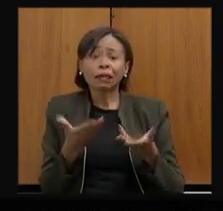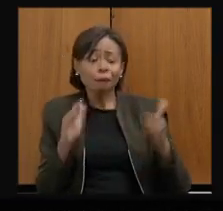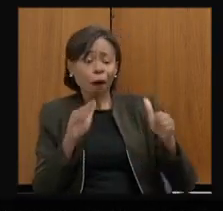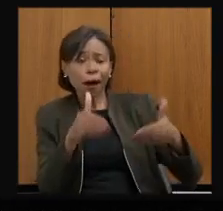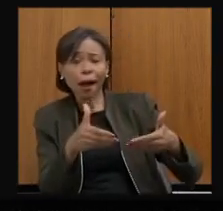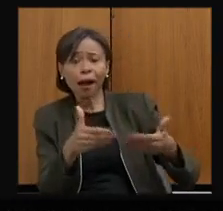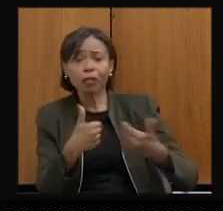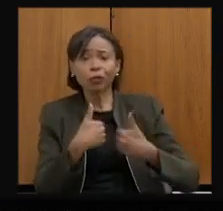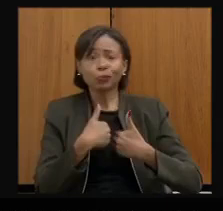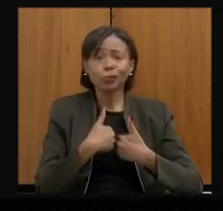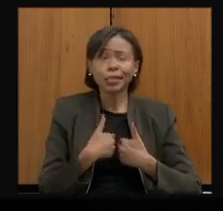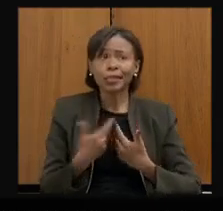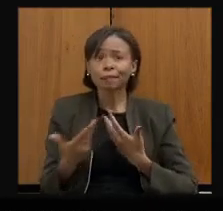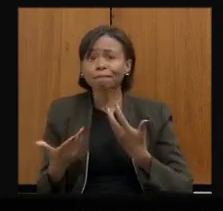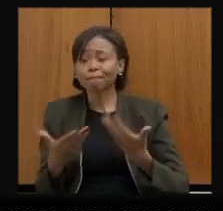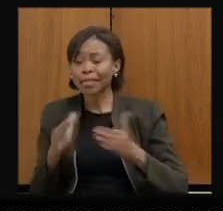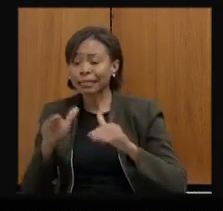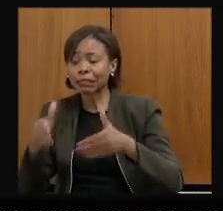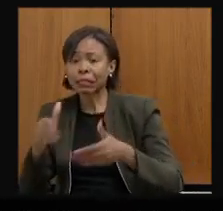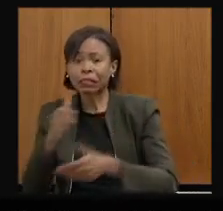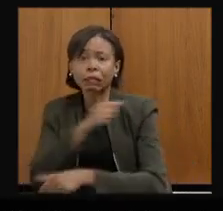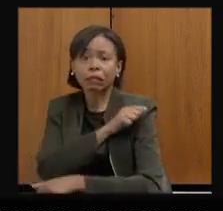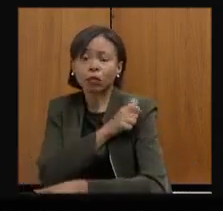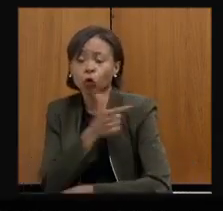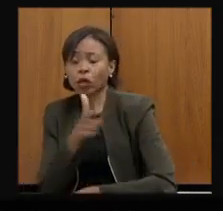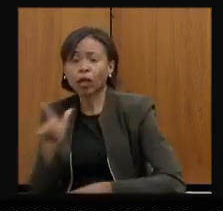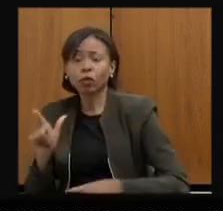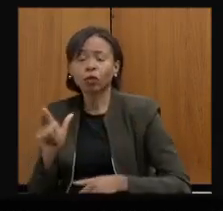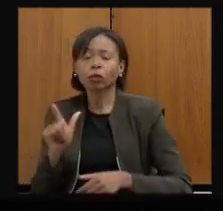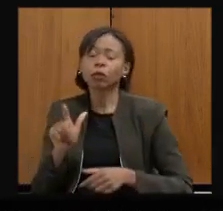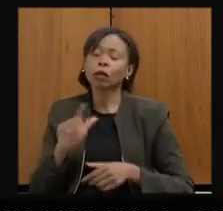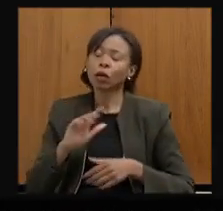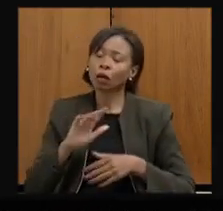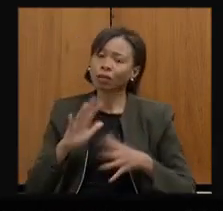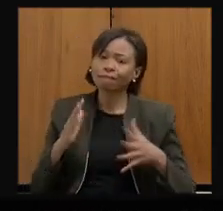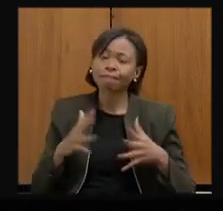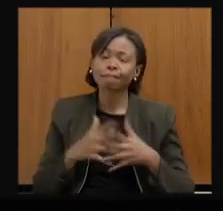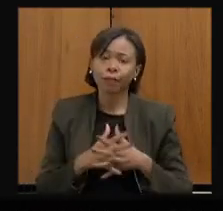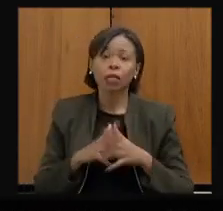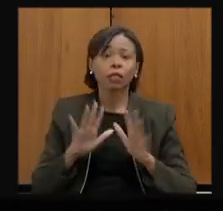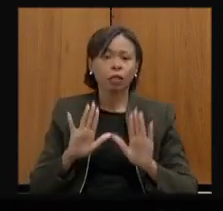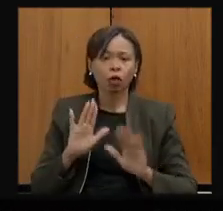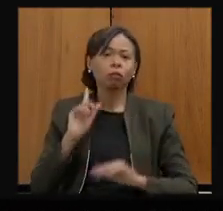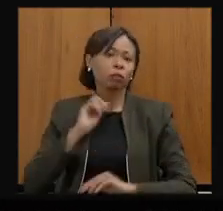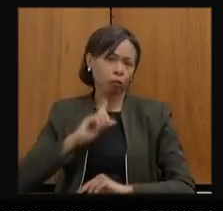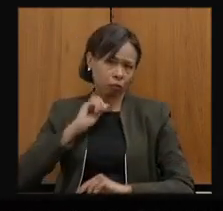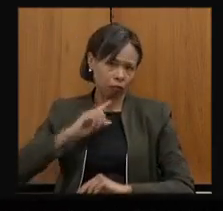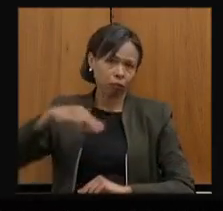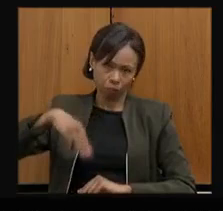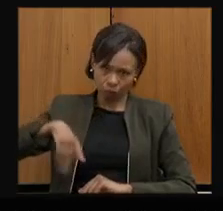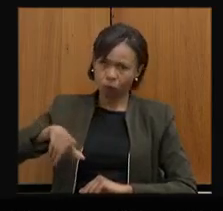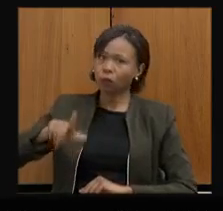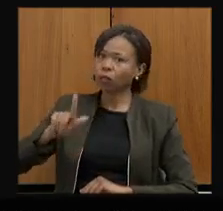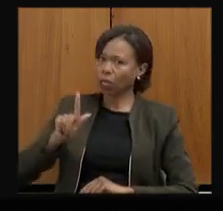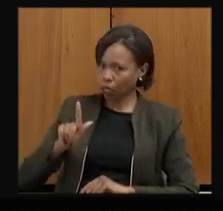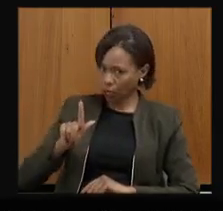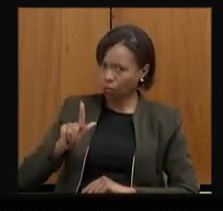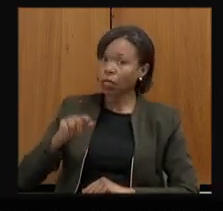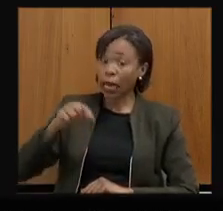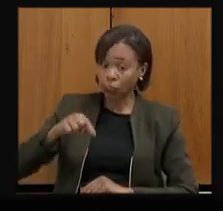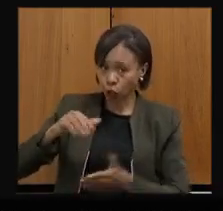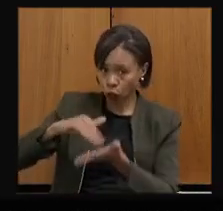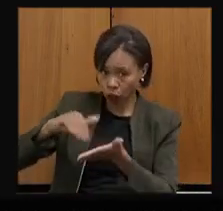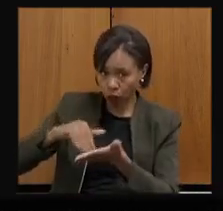enfim, é um transtorno. Em Minas Gerais, eu tenho certeza de que com a sua capacidade e seu dinamismo, Júlia, nós podemos aqui